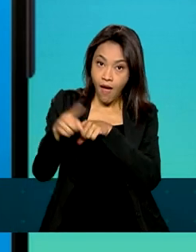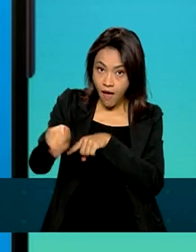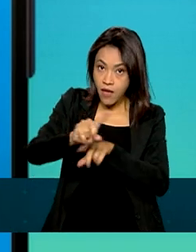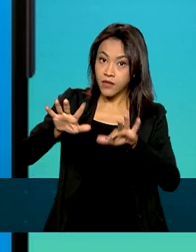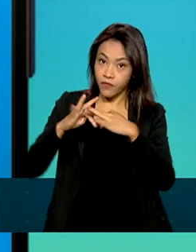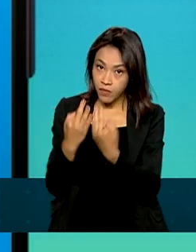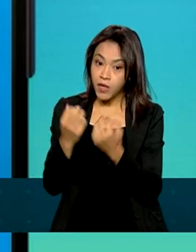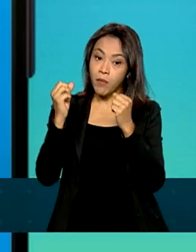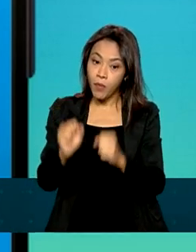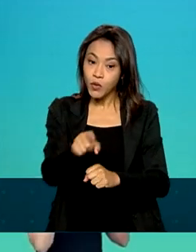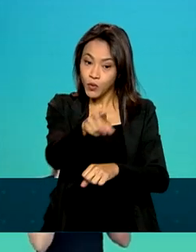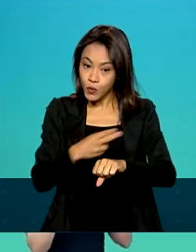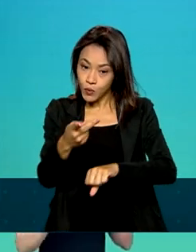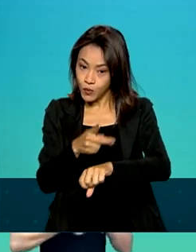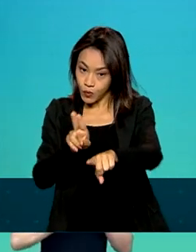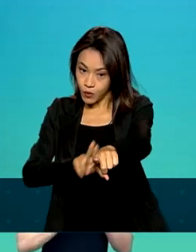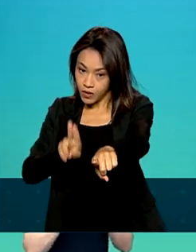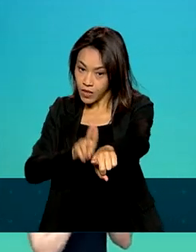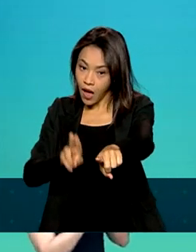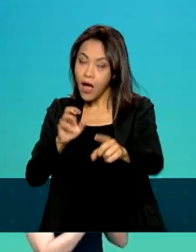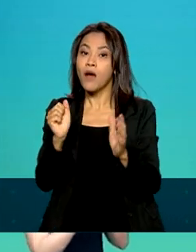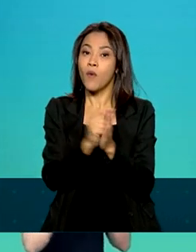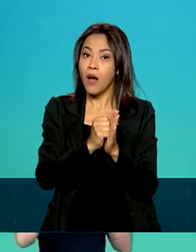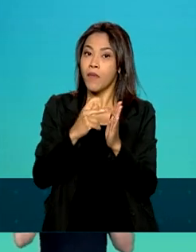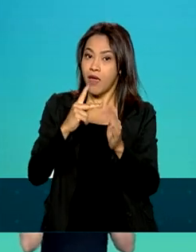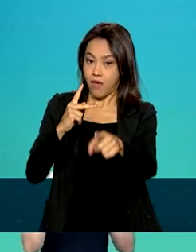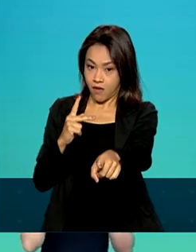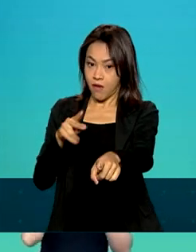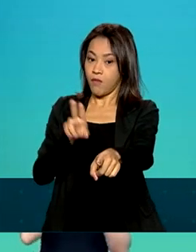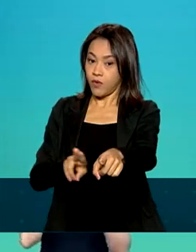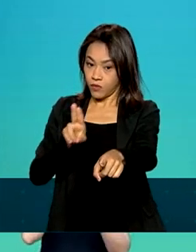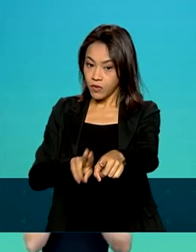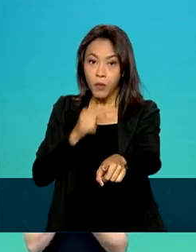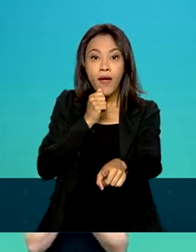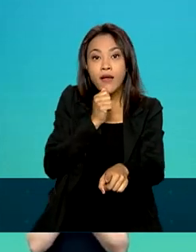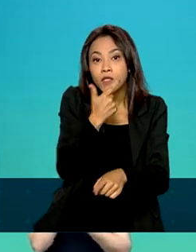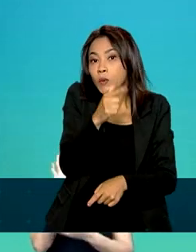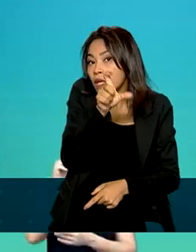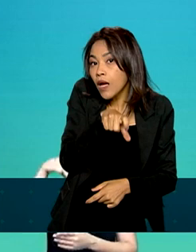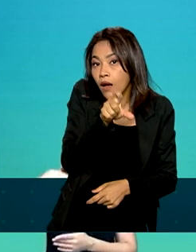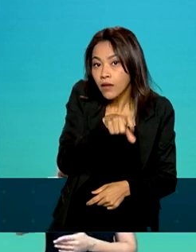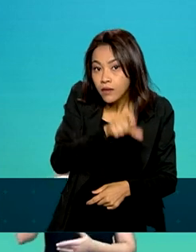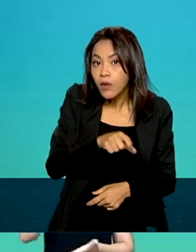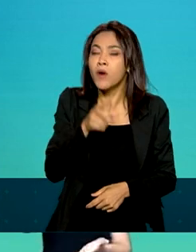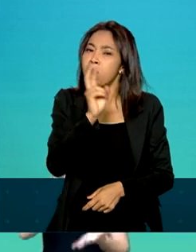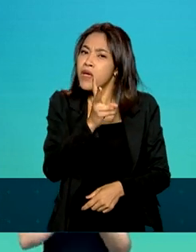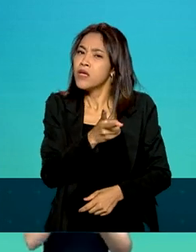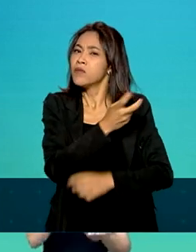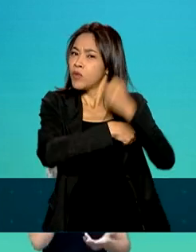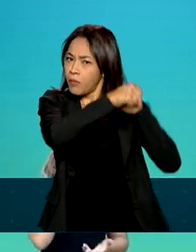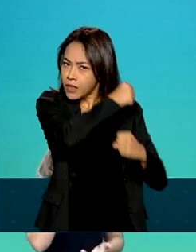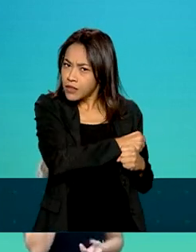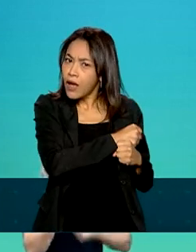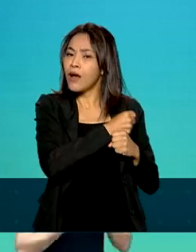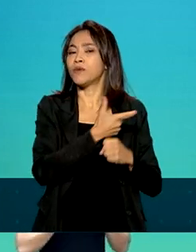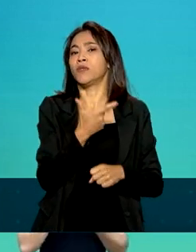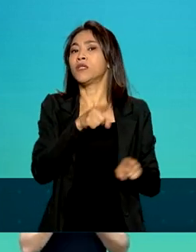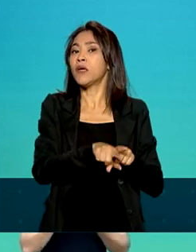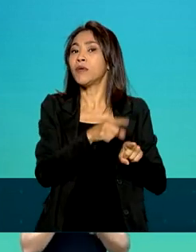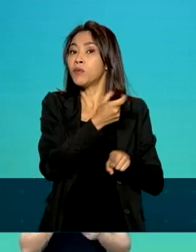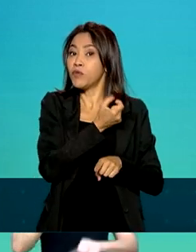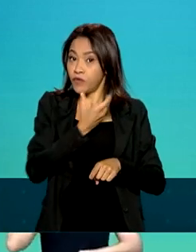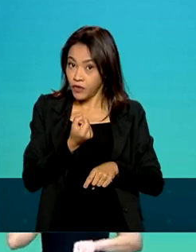usar o Caixa Tem, mesmo aplicativo utilizado no ano passado e em 2020 para movimentar os